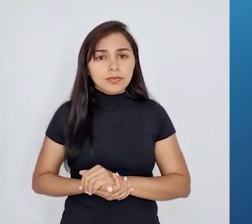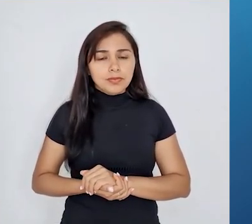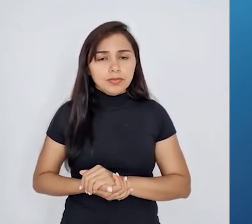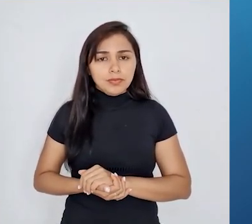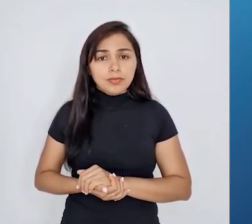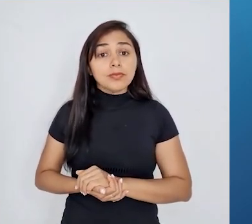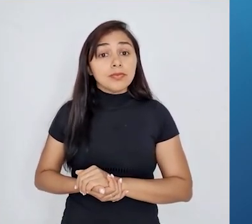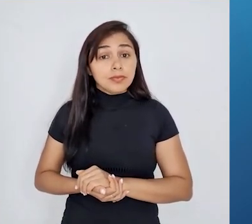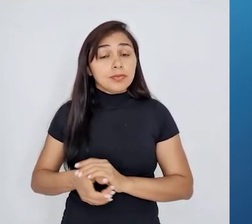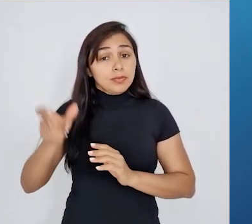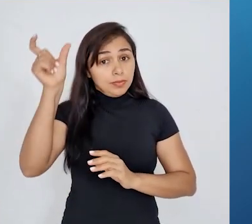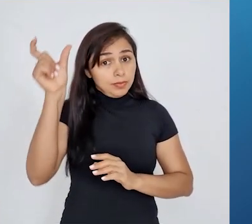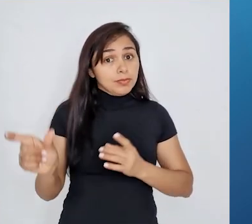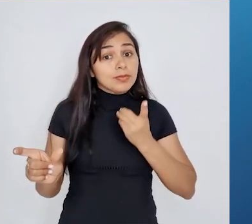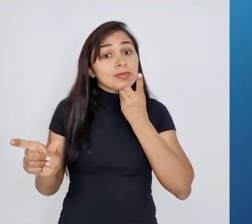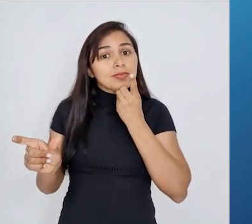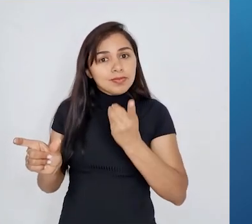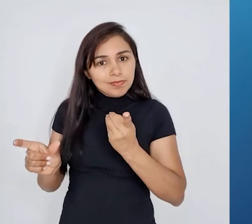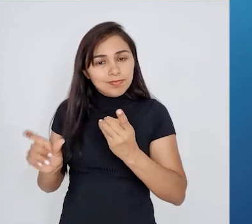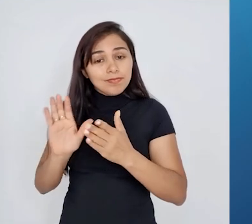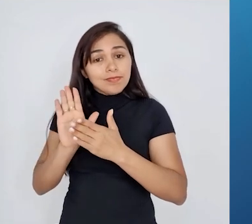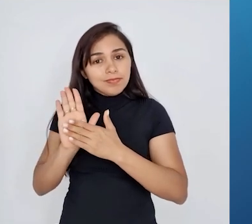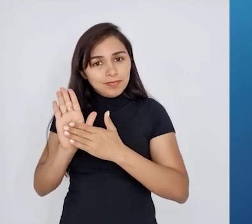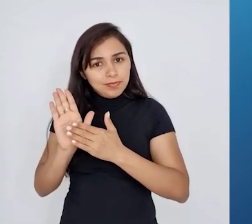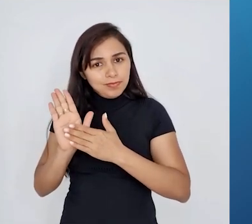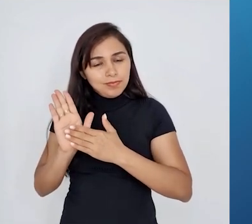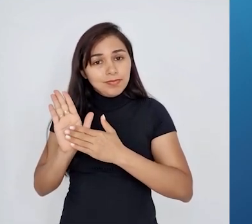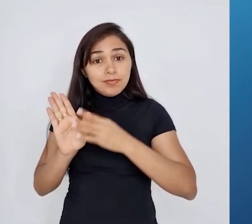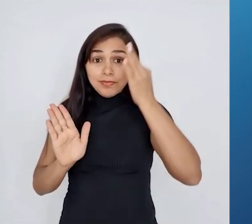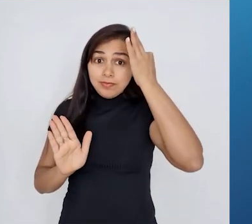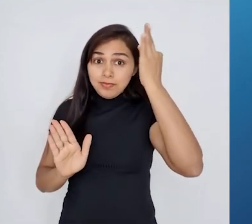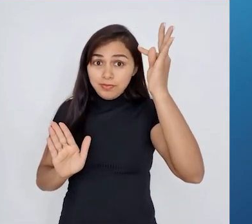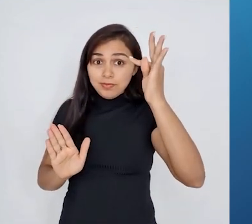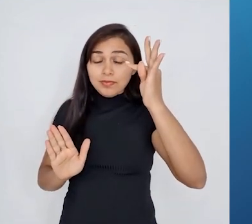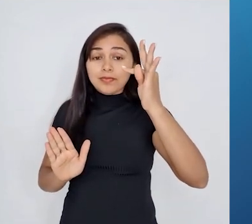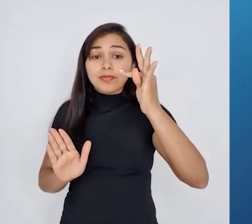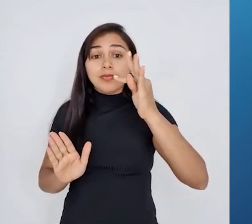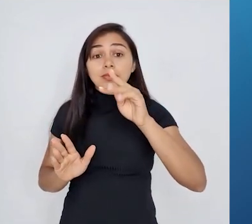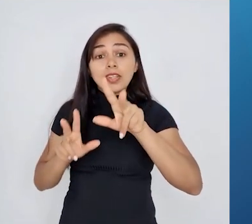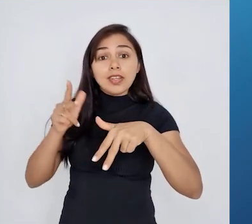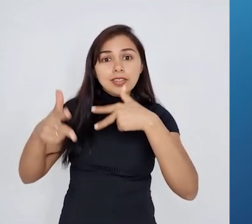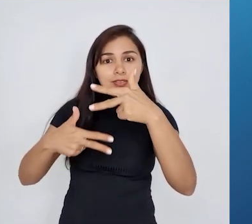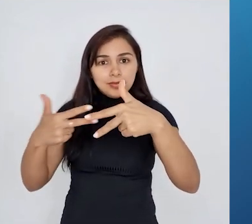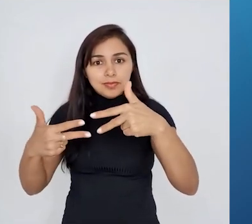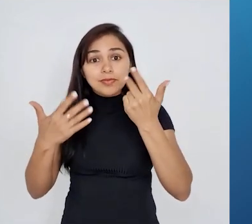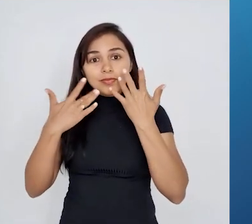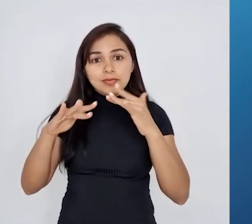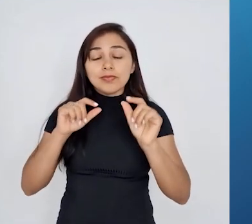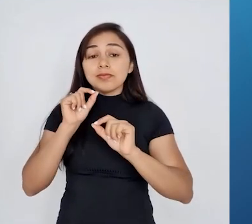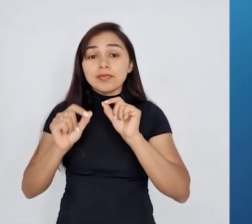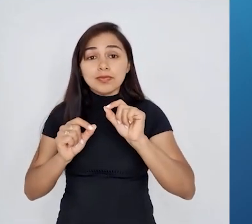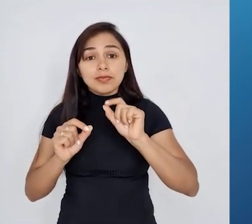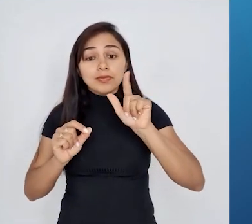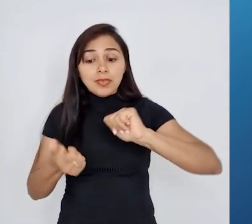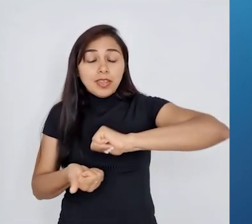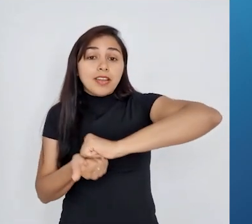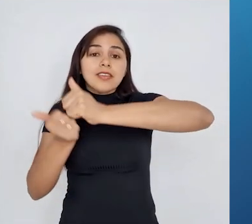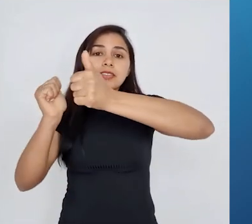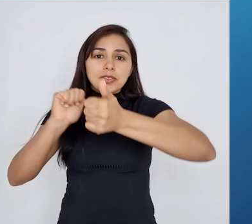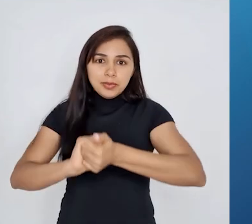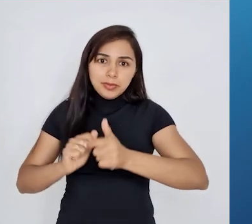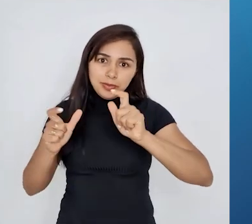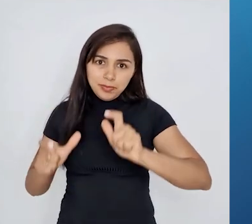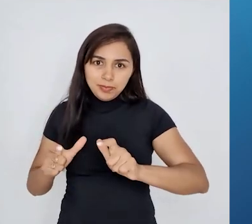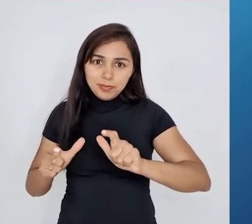Darwin propôs a teoria da seleção natural como a principal mecanismo de evolução. A seleção natural é um